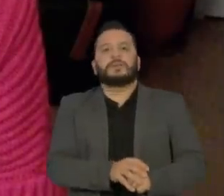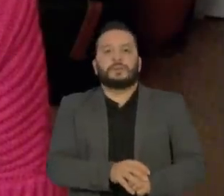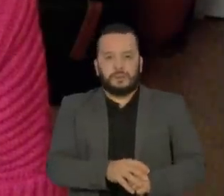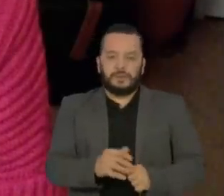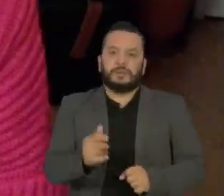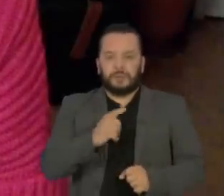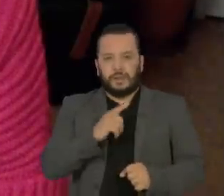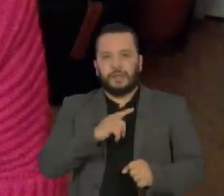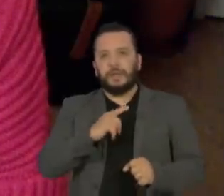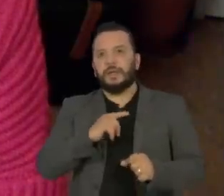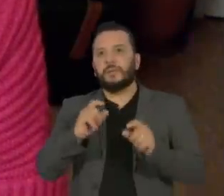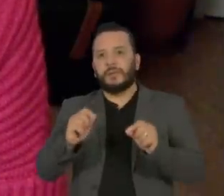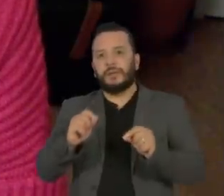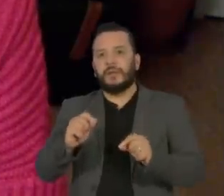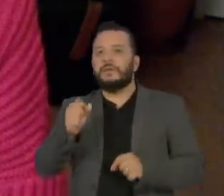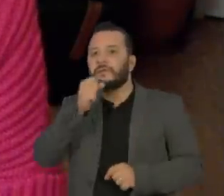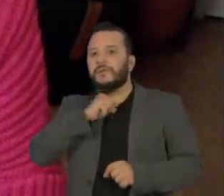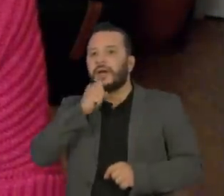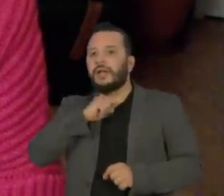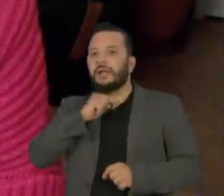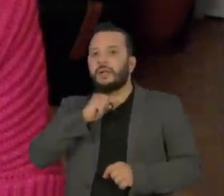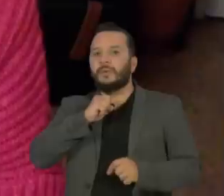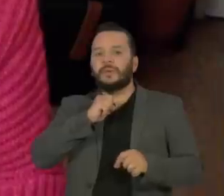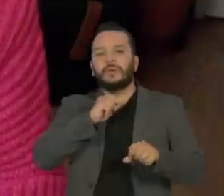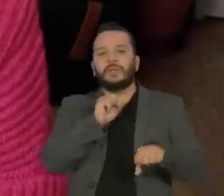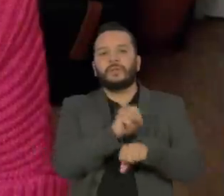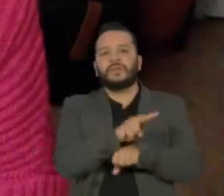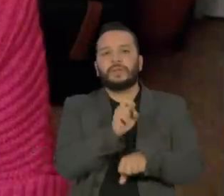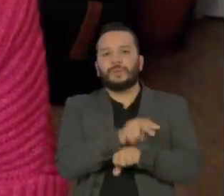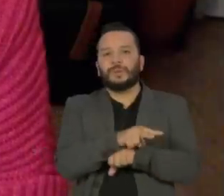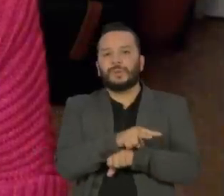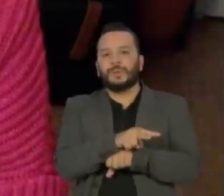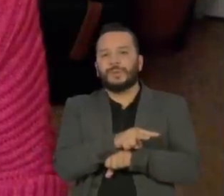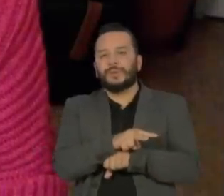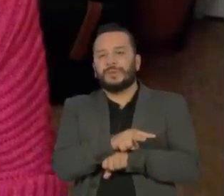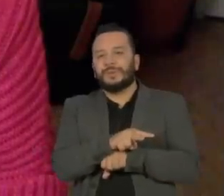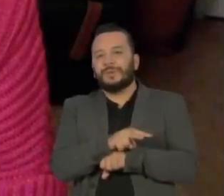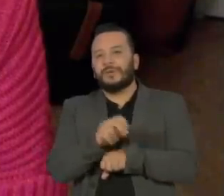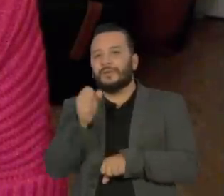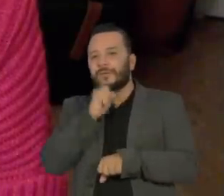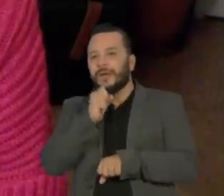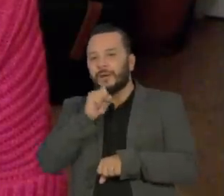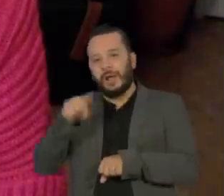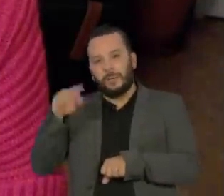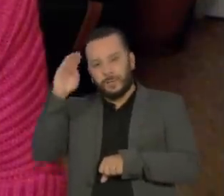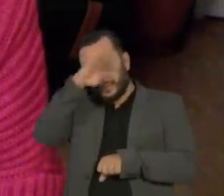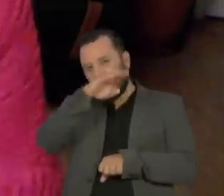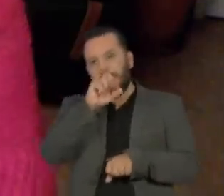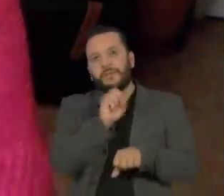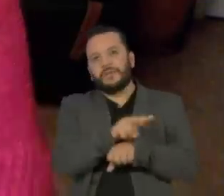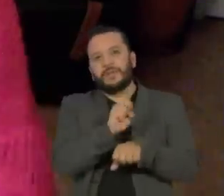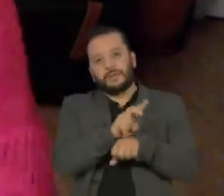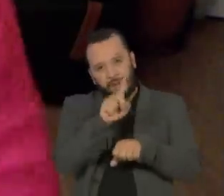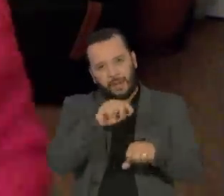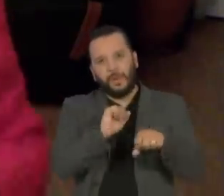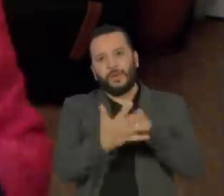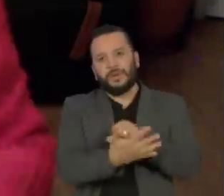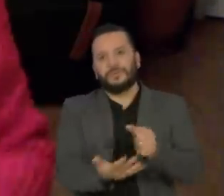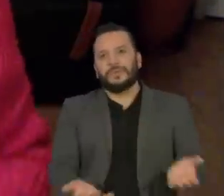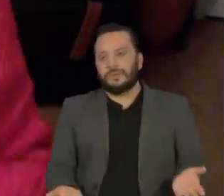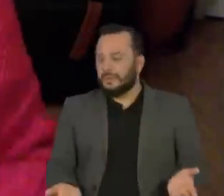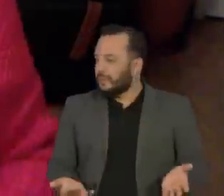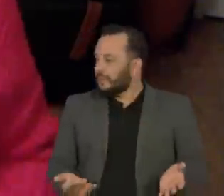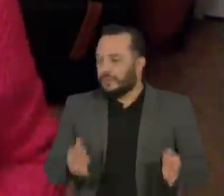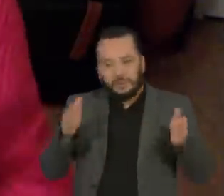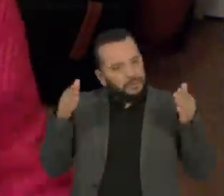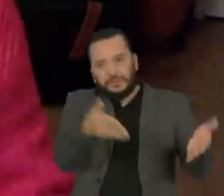o vírus e tocar em outro assunto, parece que a gente está